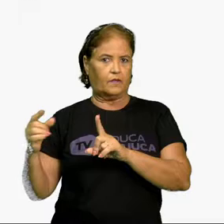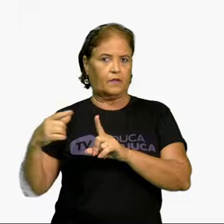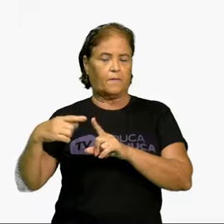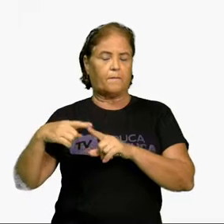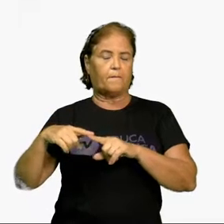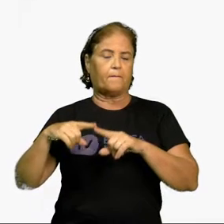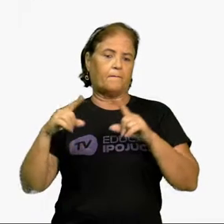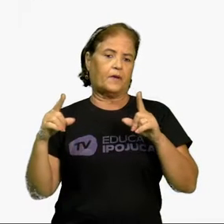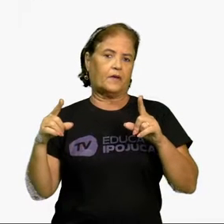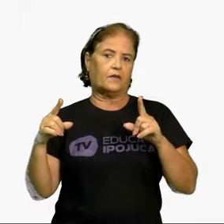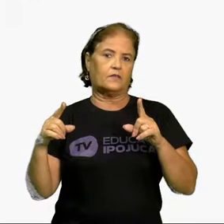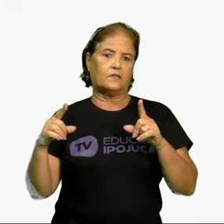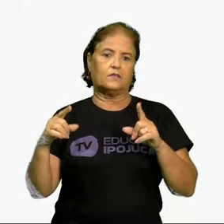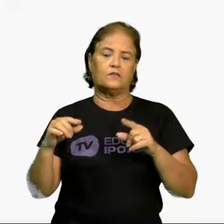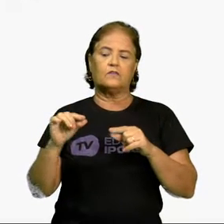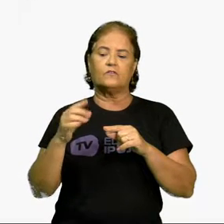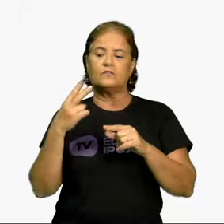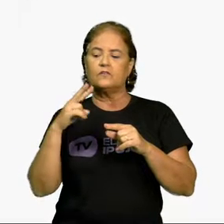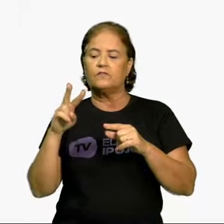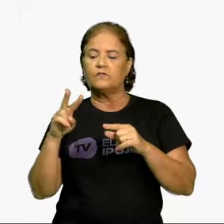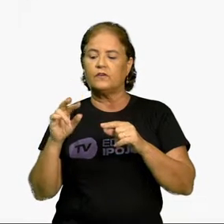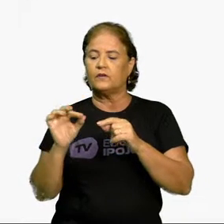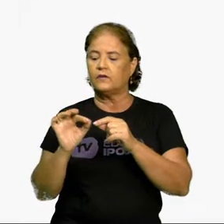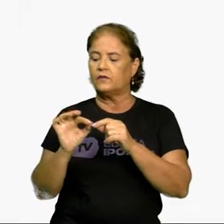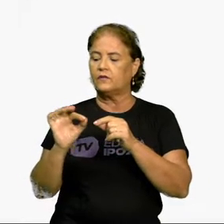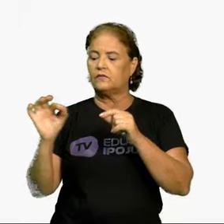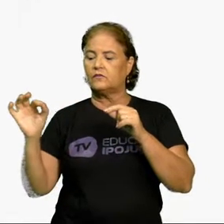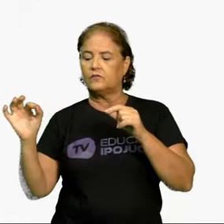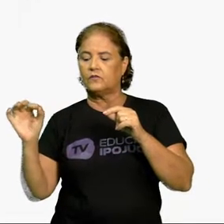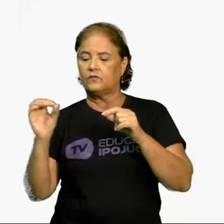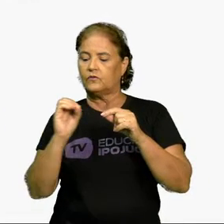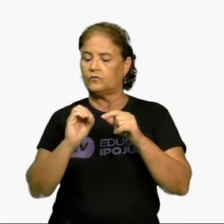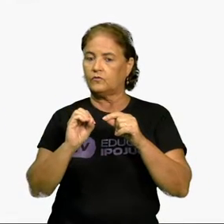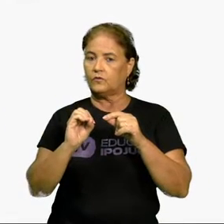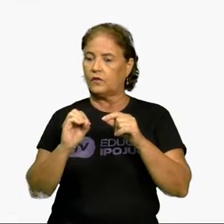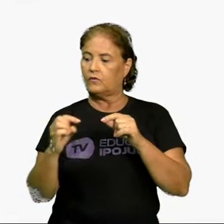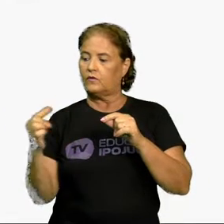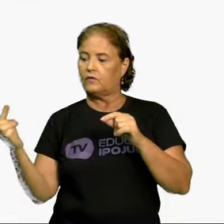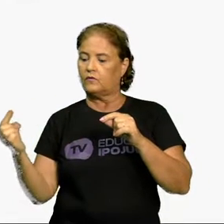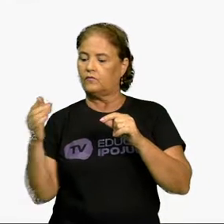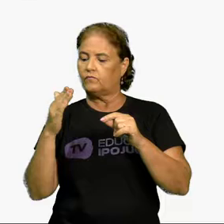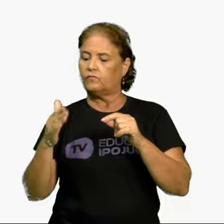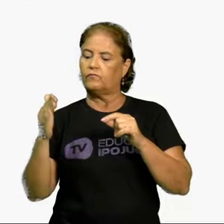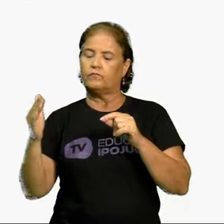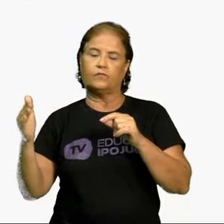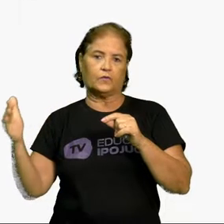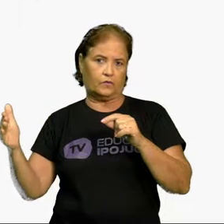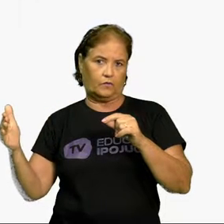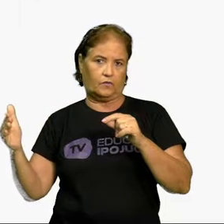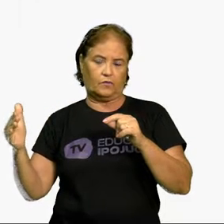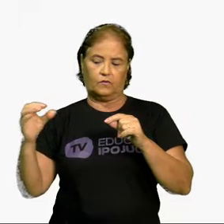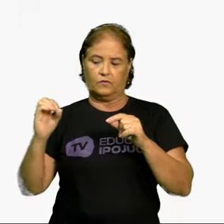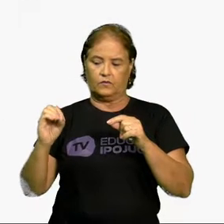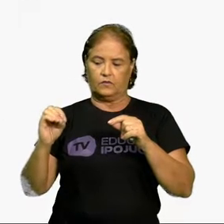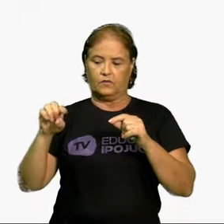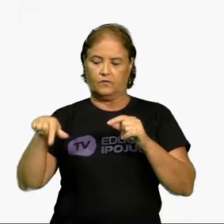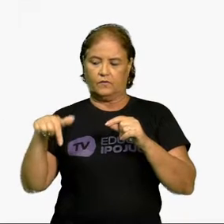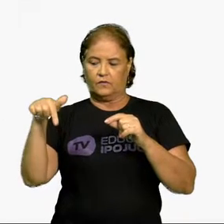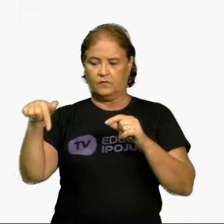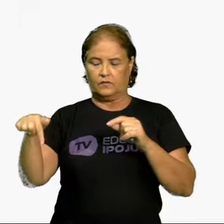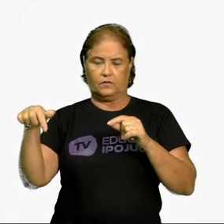a distância do 0 ao 1 em 4 partes, 0,75 é a terça parte. Olha aqui.